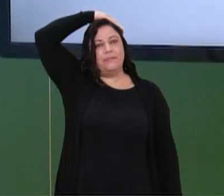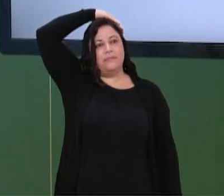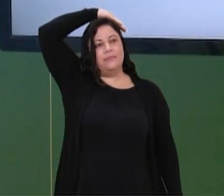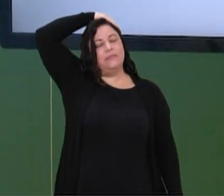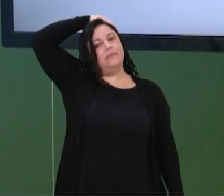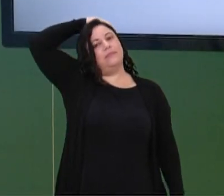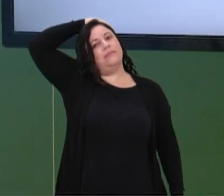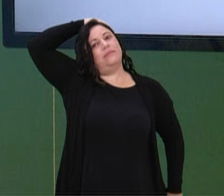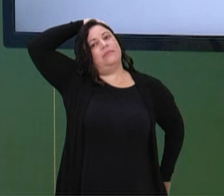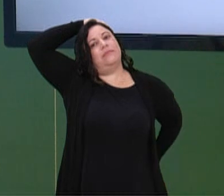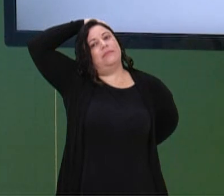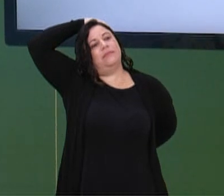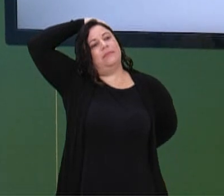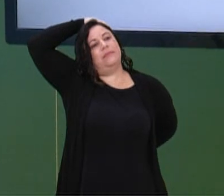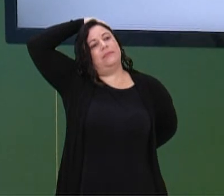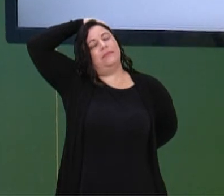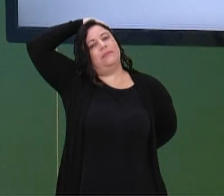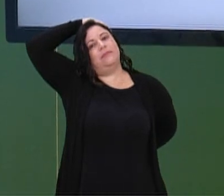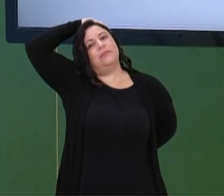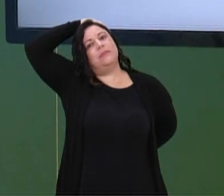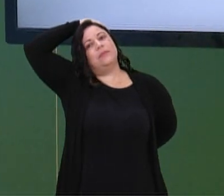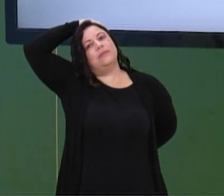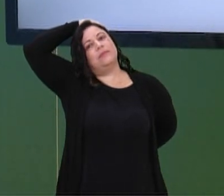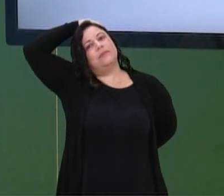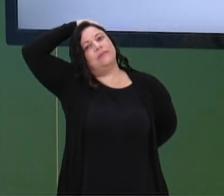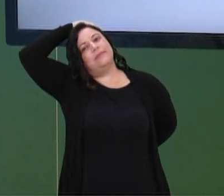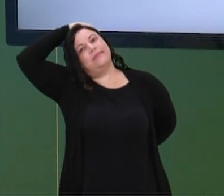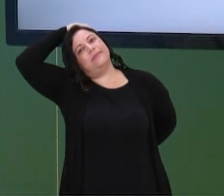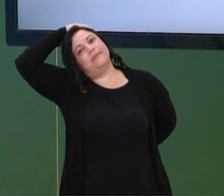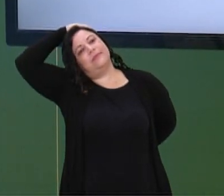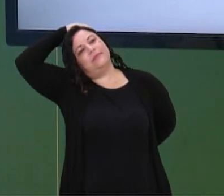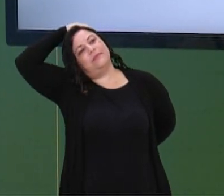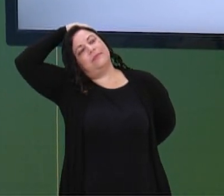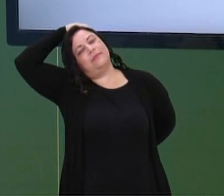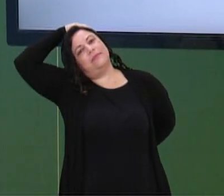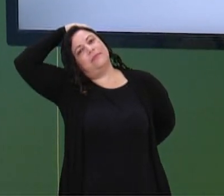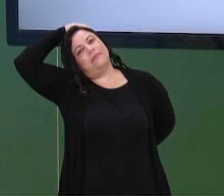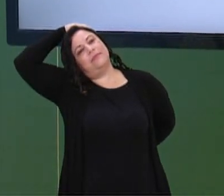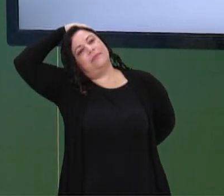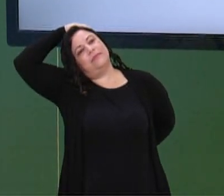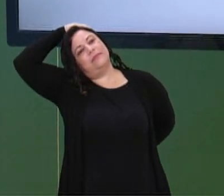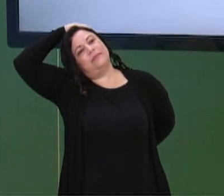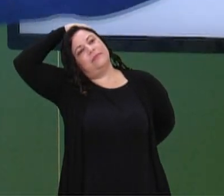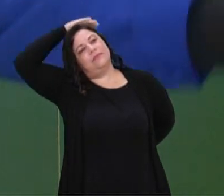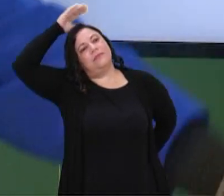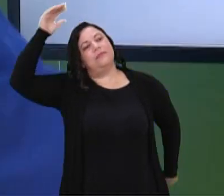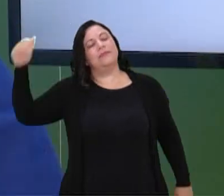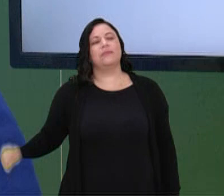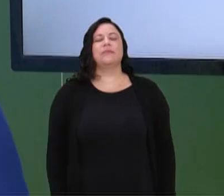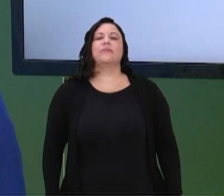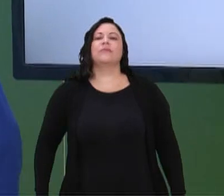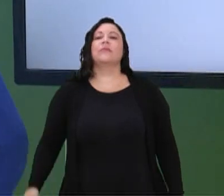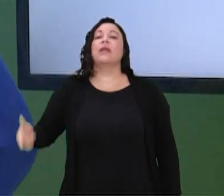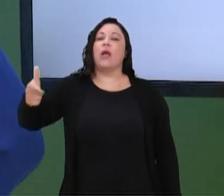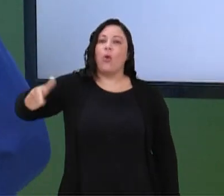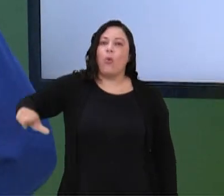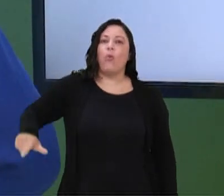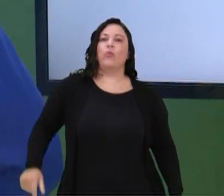volta na lateral, vamos trocar,